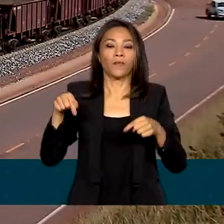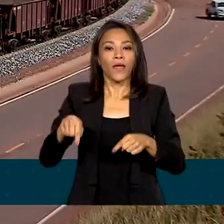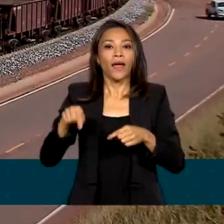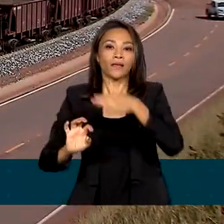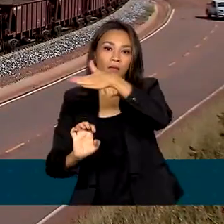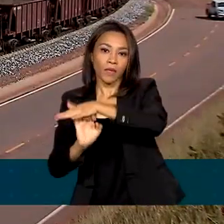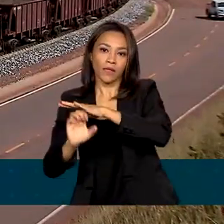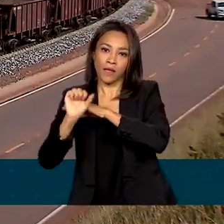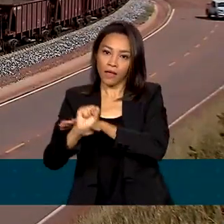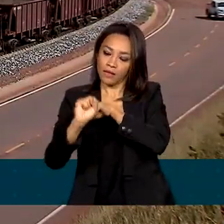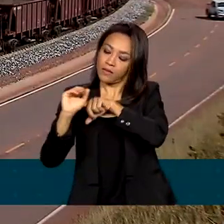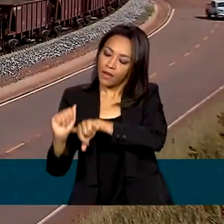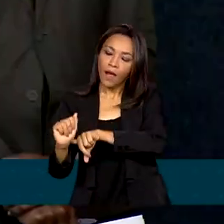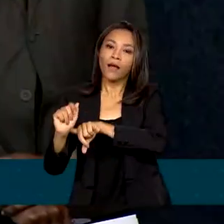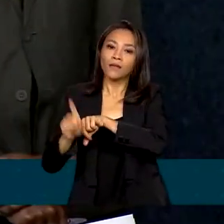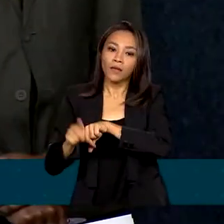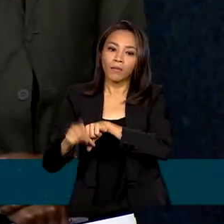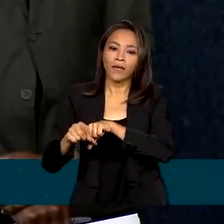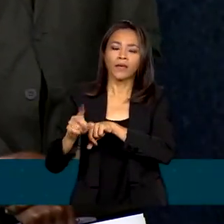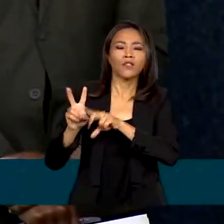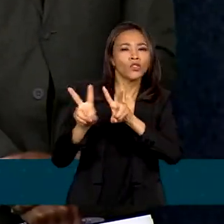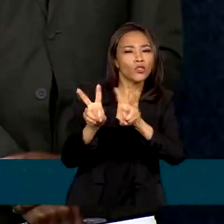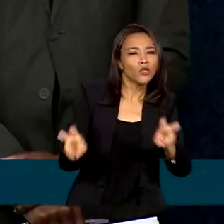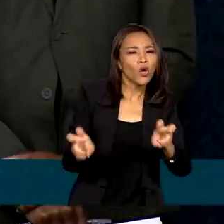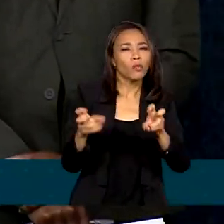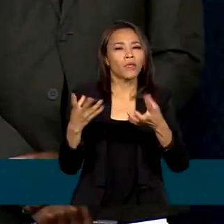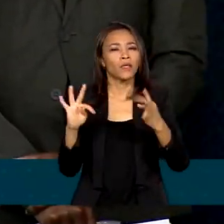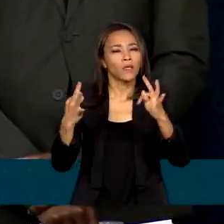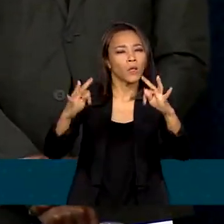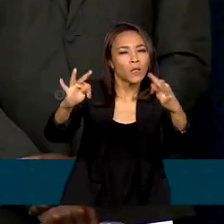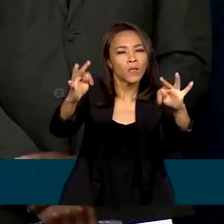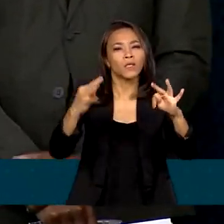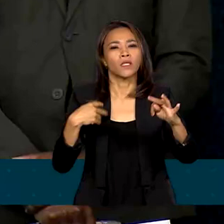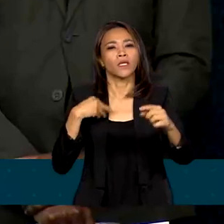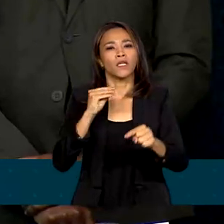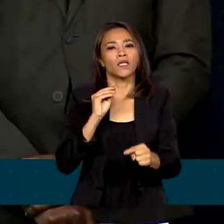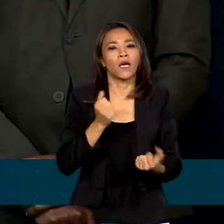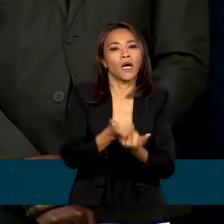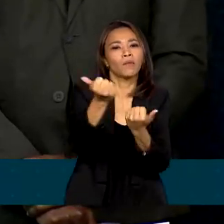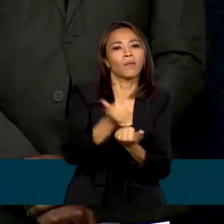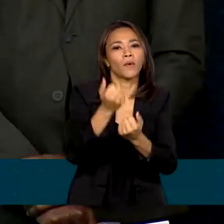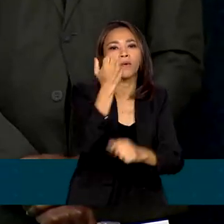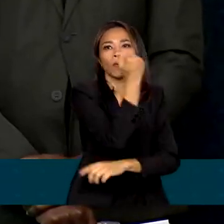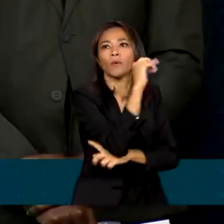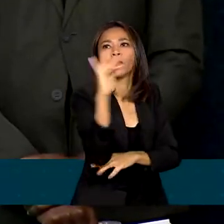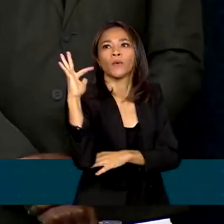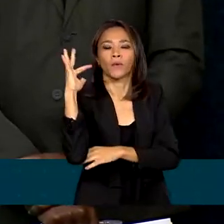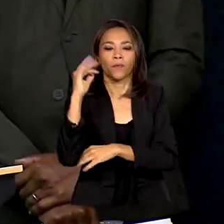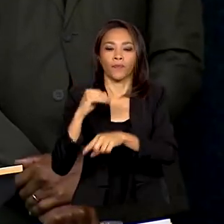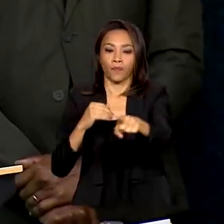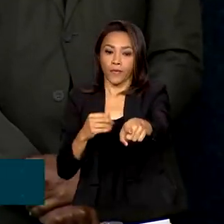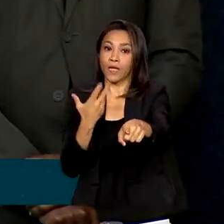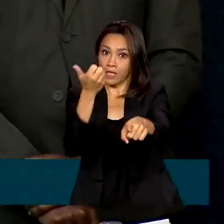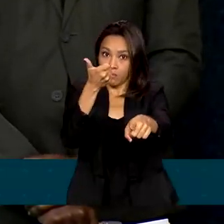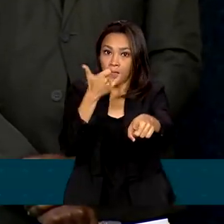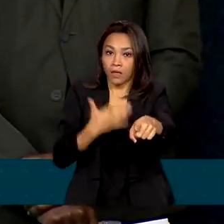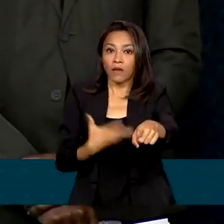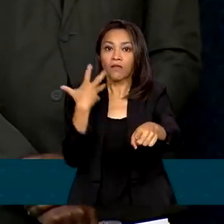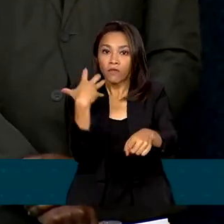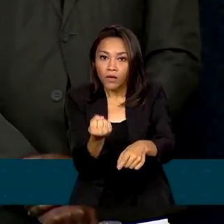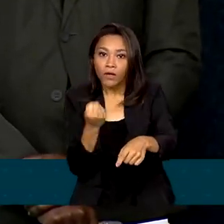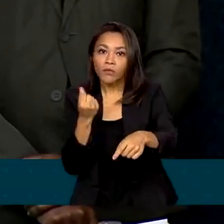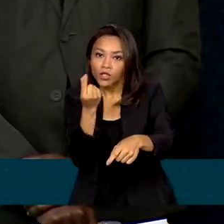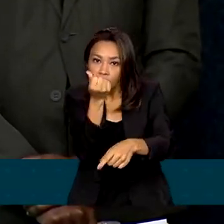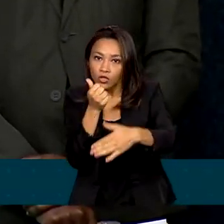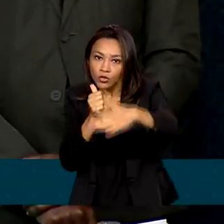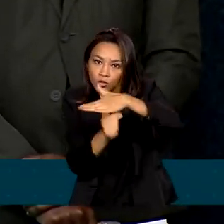projetos de transformação digital e suporte para a gestão ambiental. Investiremos com recursos públicos algo em torno